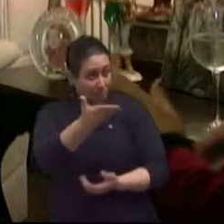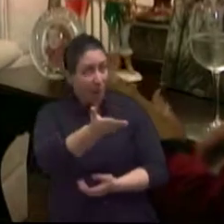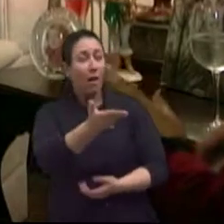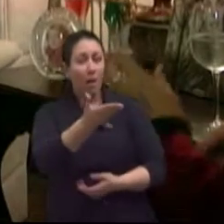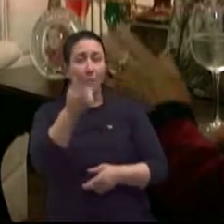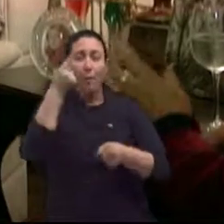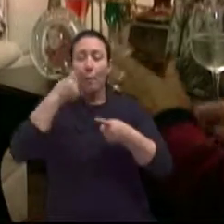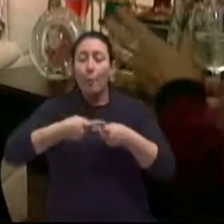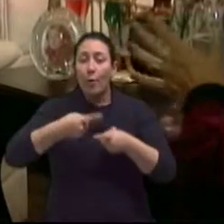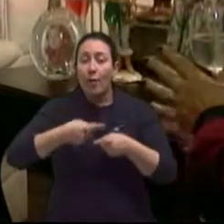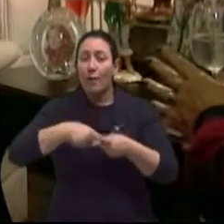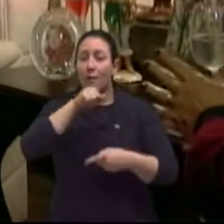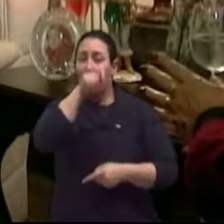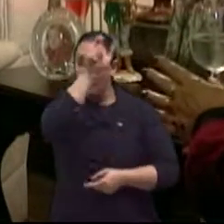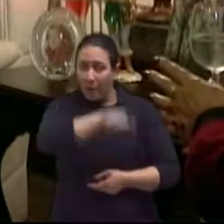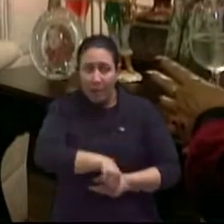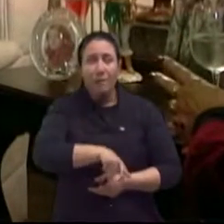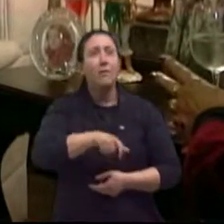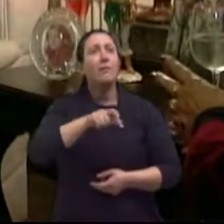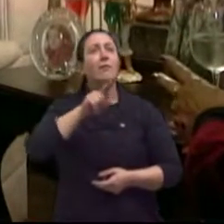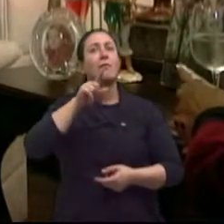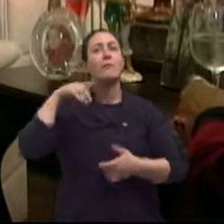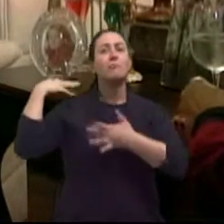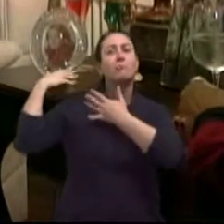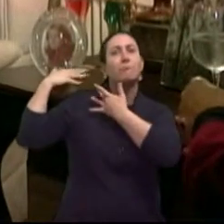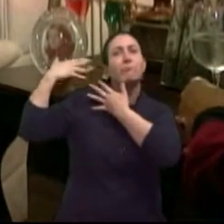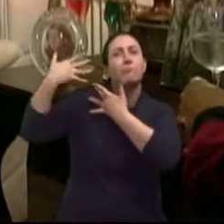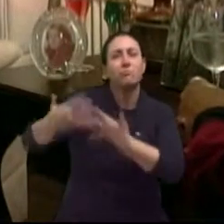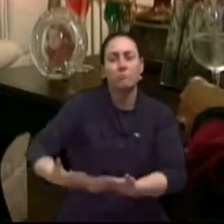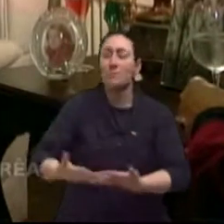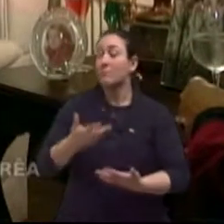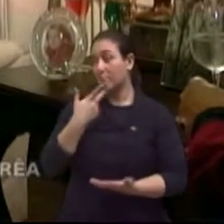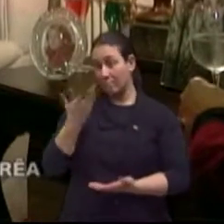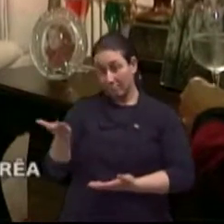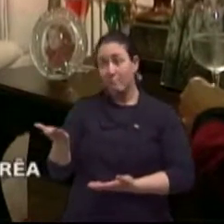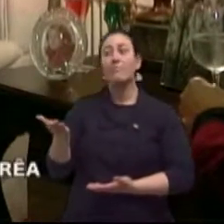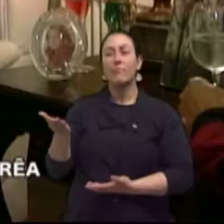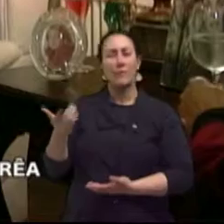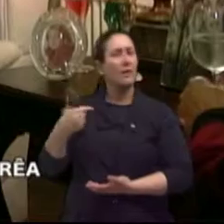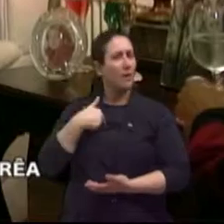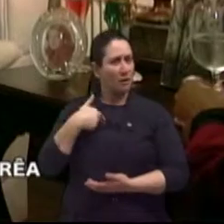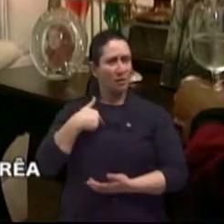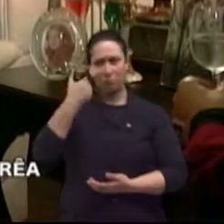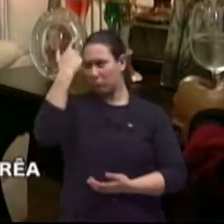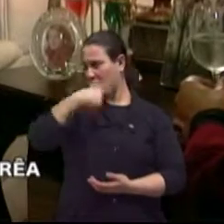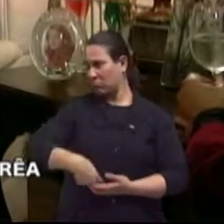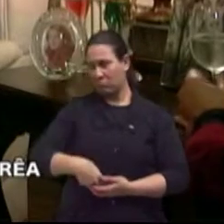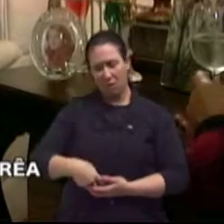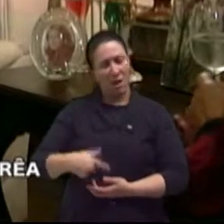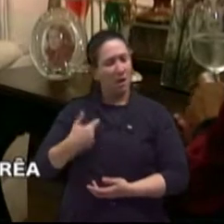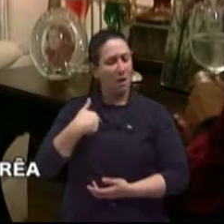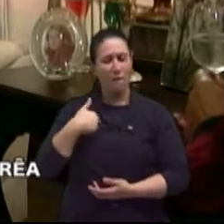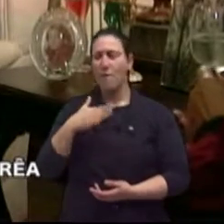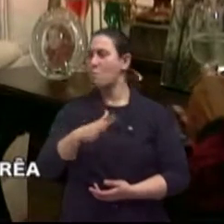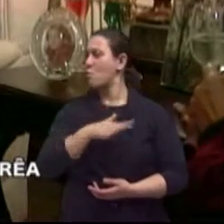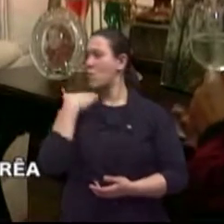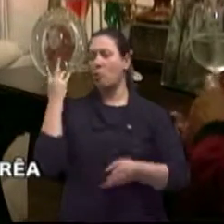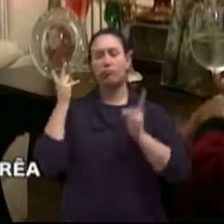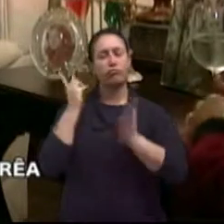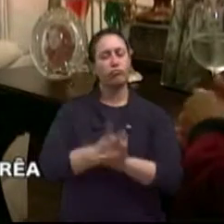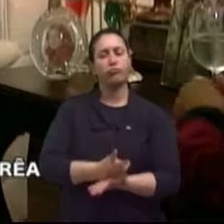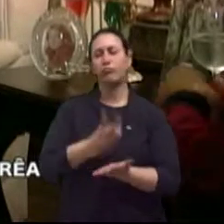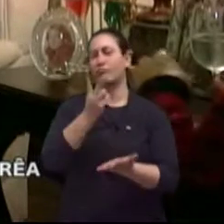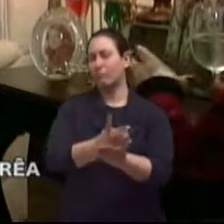aquela pessoa que se constituiu até aquele momento. Olha aqui, eu vou morrer assim como eu sou. E muito bonita.